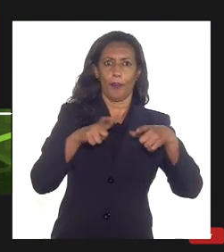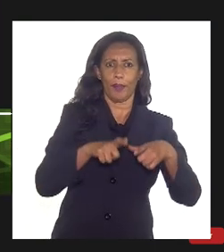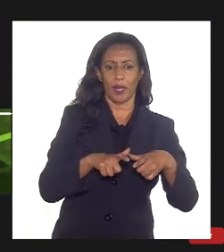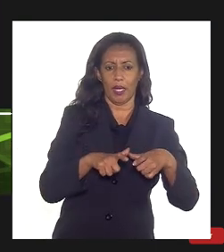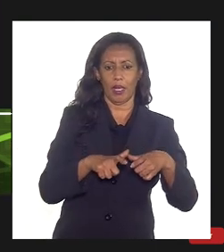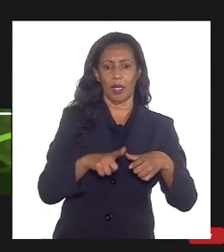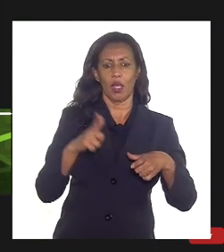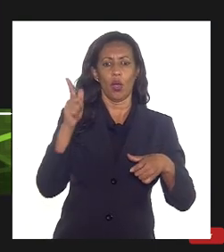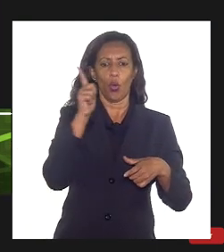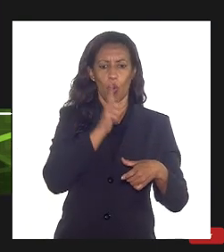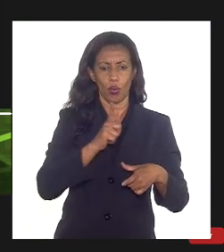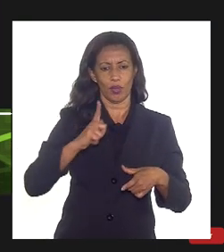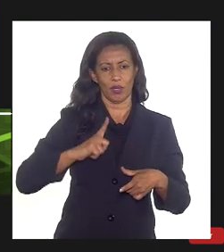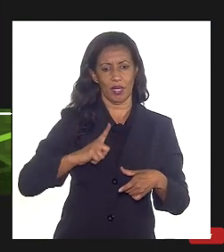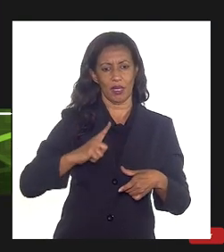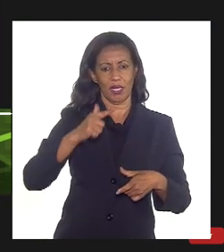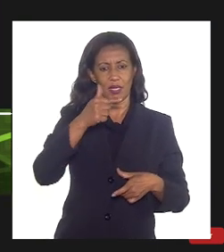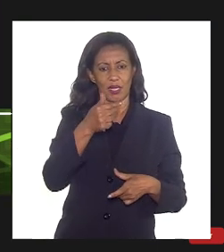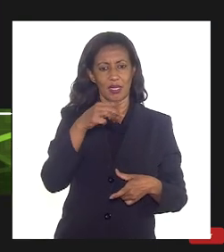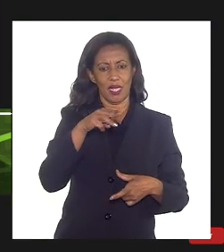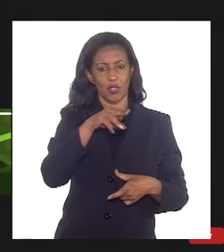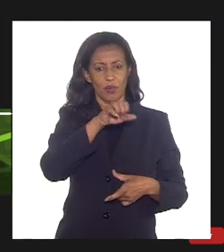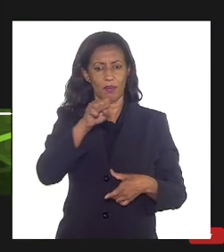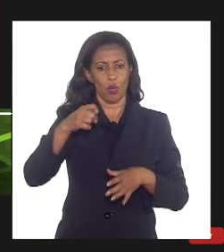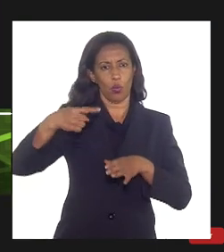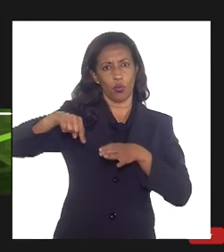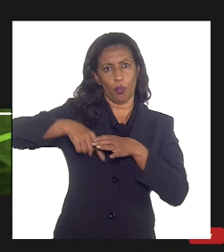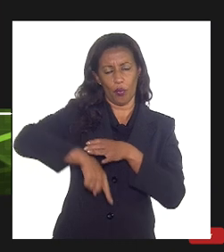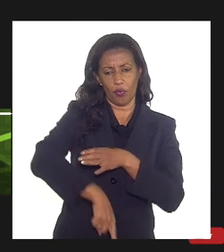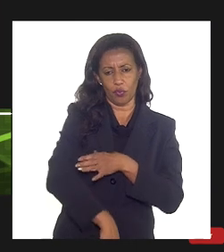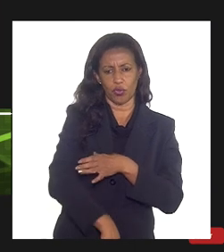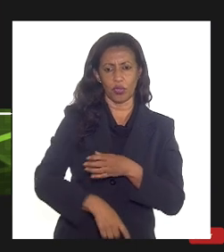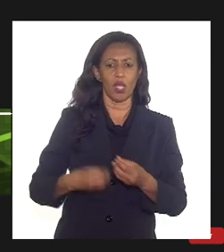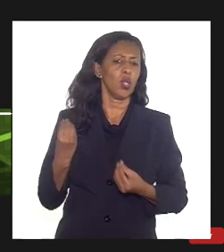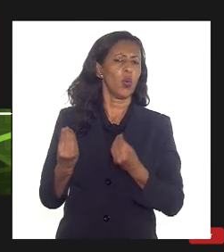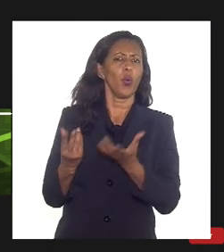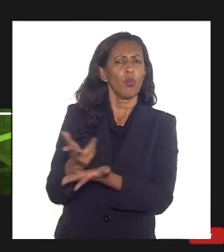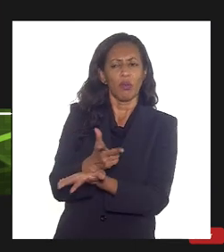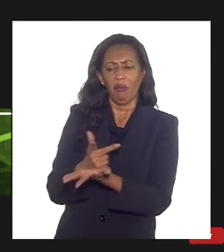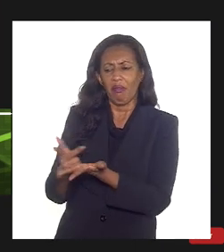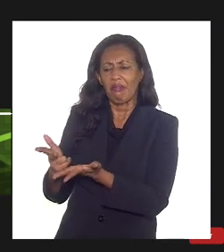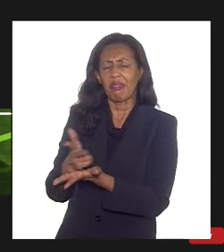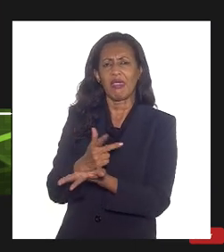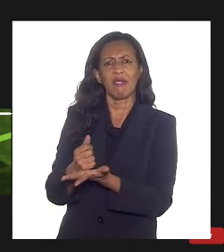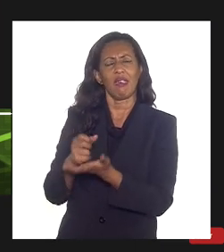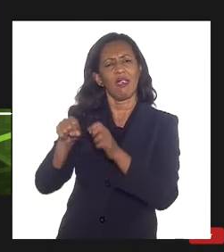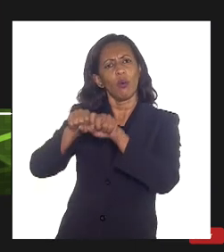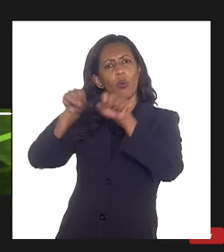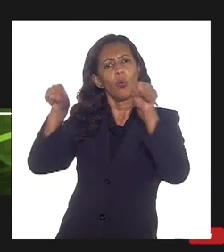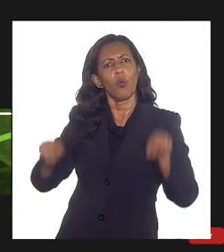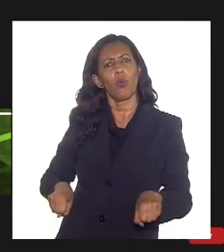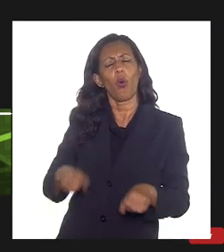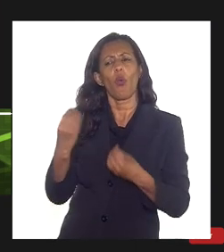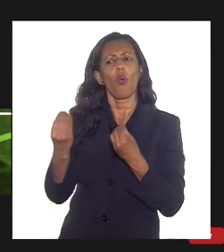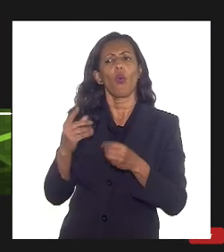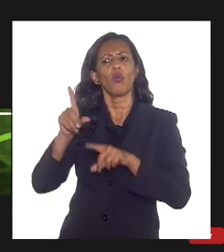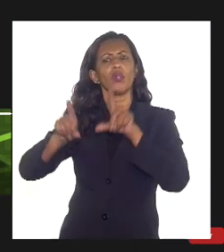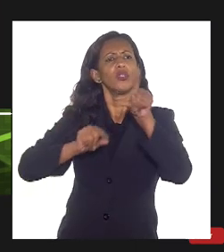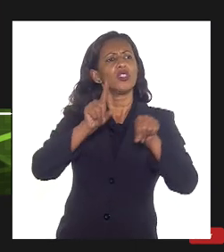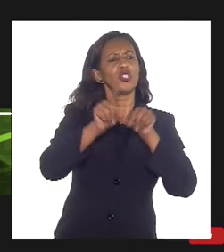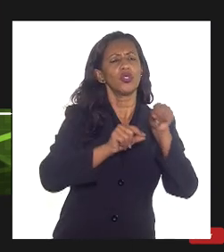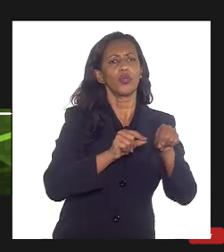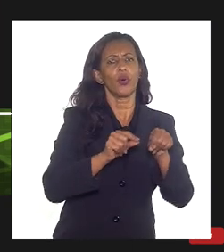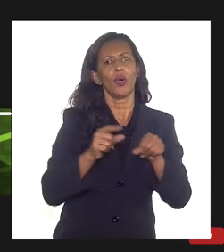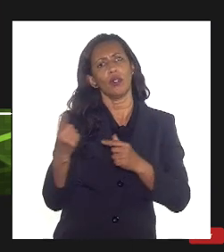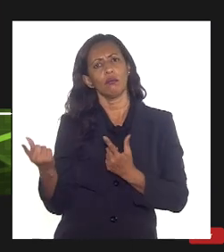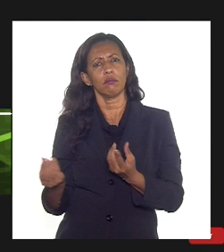até 7 mil metros de profundidade e como é que a gente desenha esse sistema como é que a gente escolhe a forma que a gente